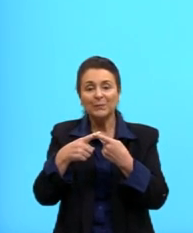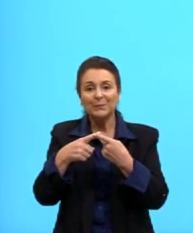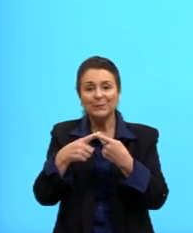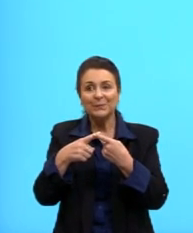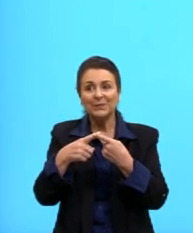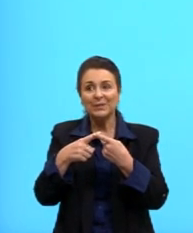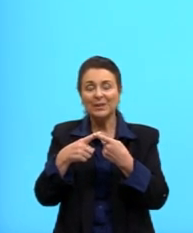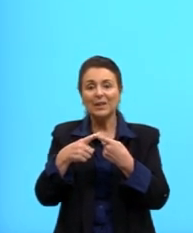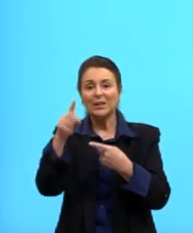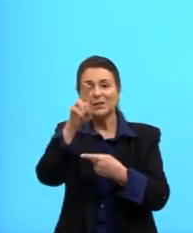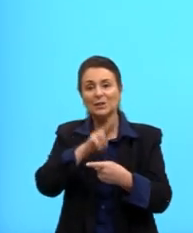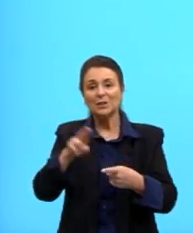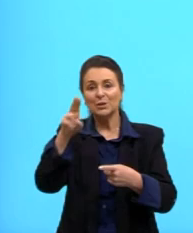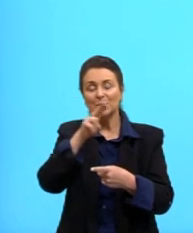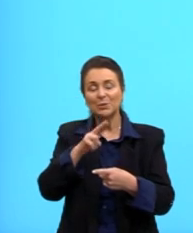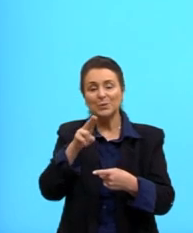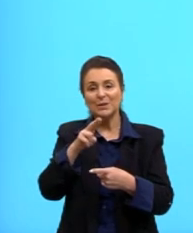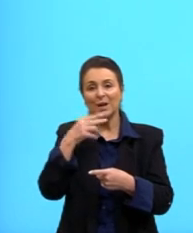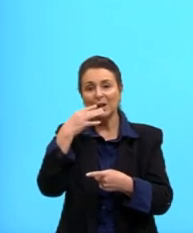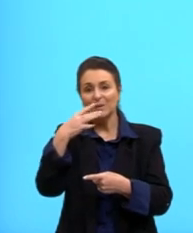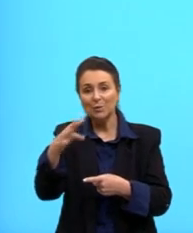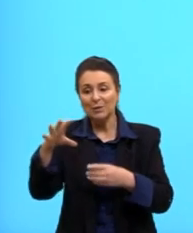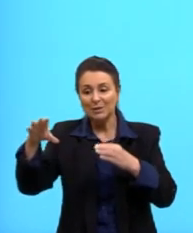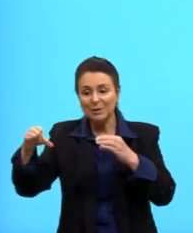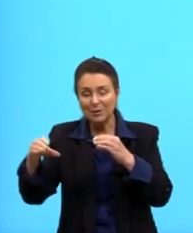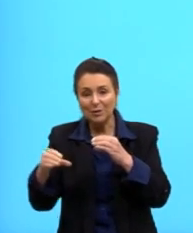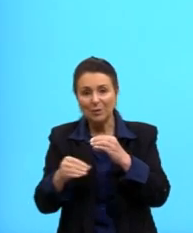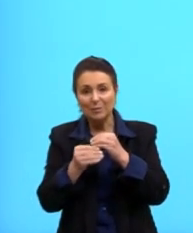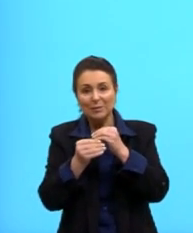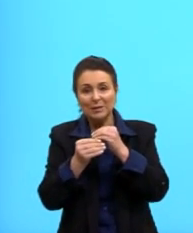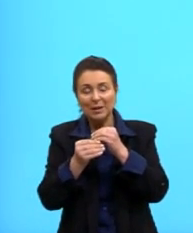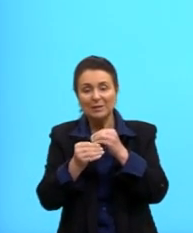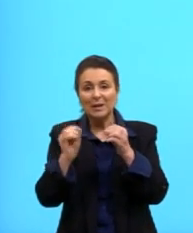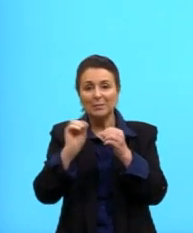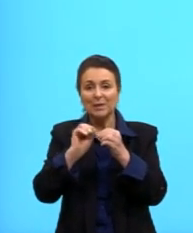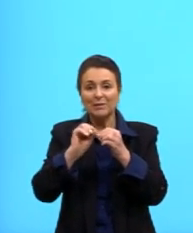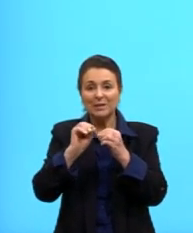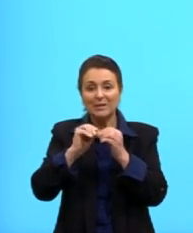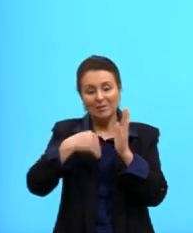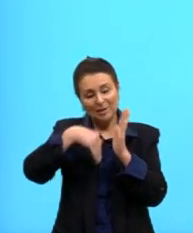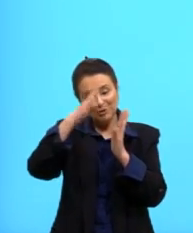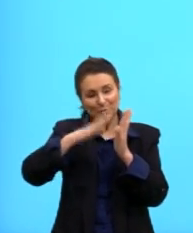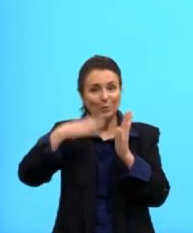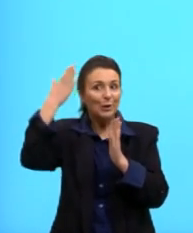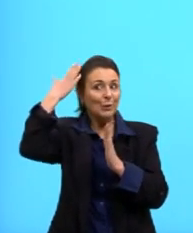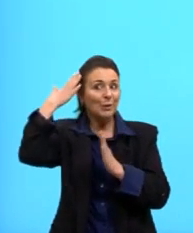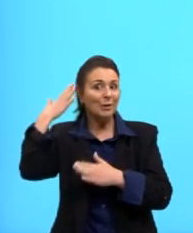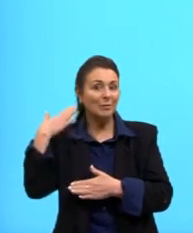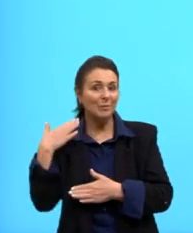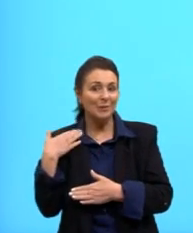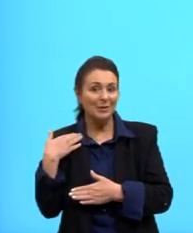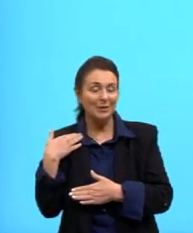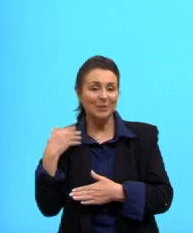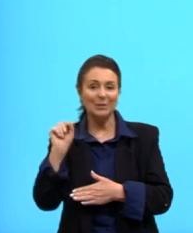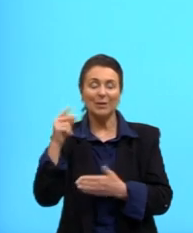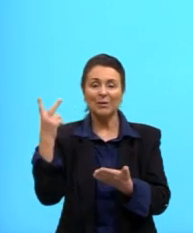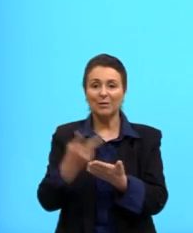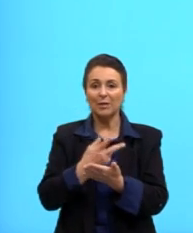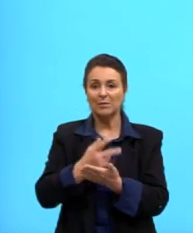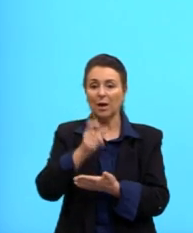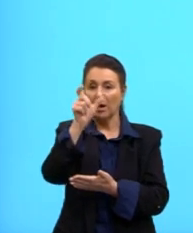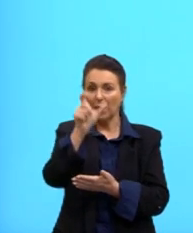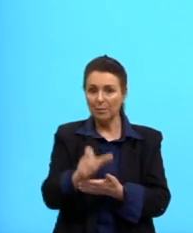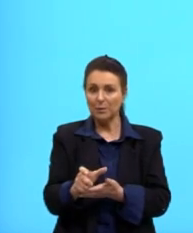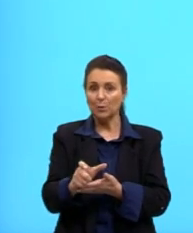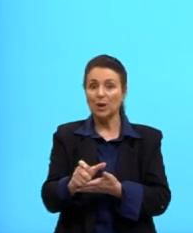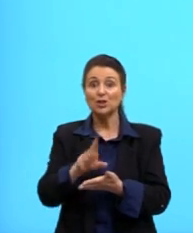A gente usa as cores complementares para fazer essa tintura aqui de cabelo. O acontece, pessoal? A pessoa primeiro, ela vai lá e